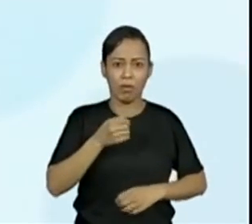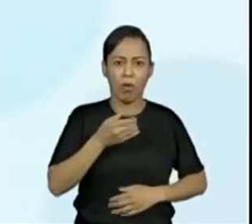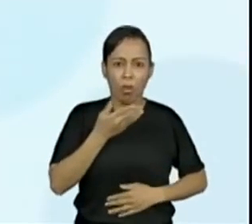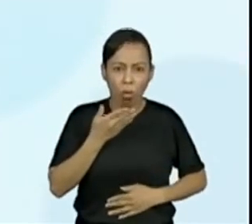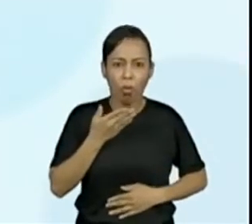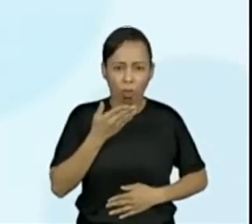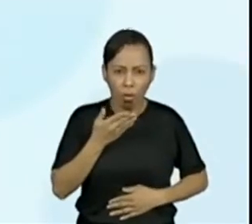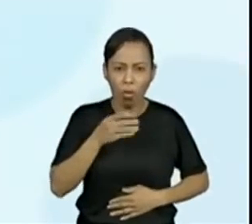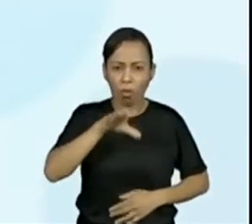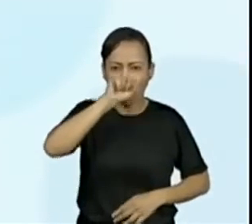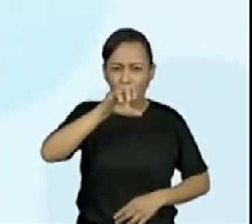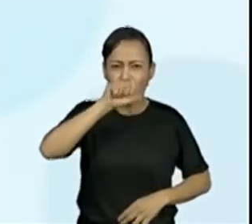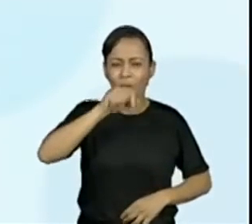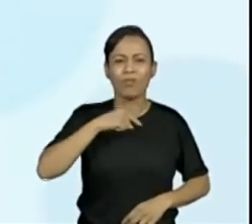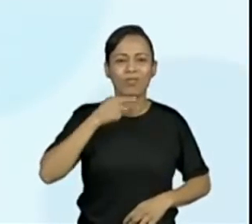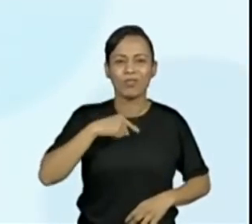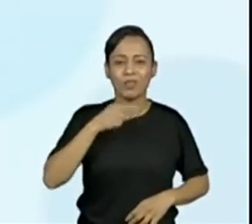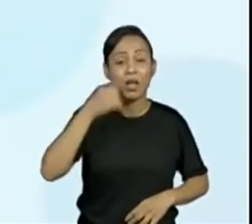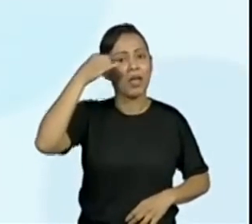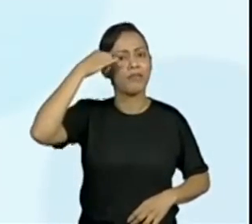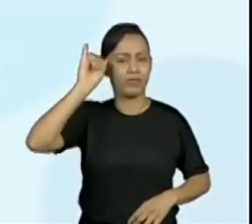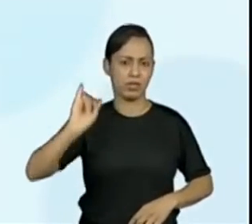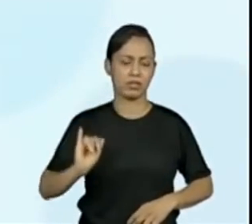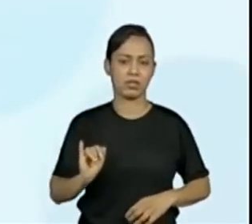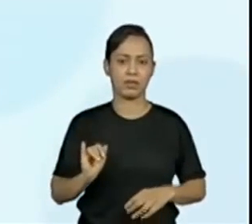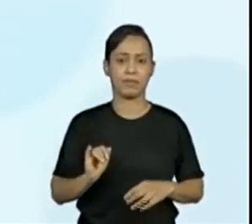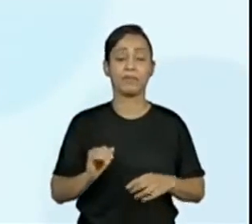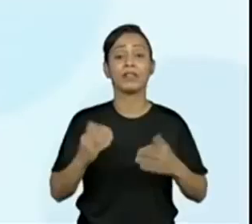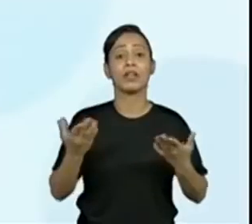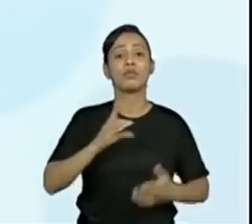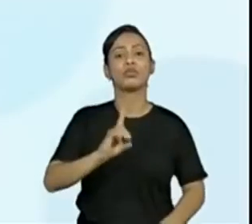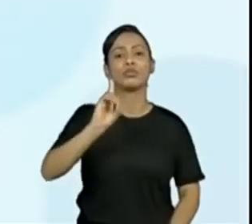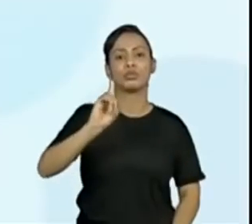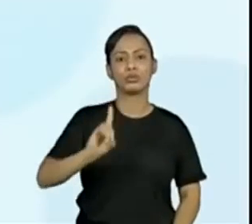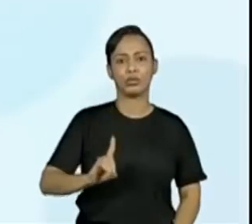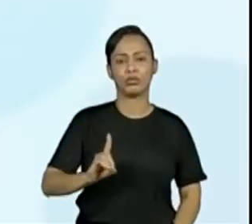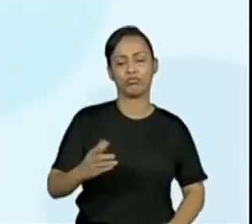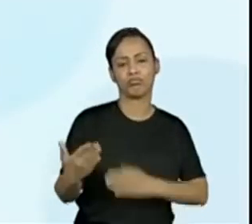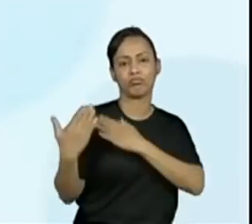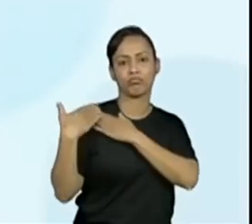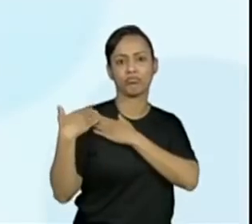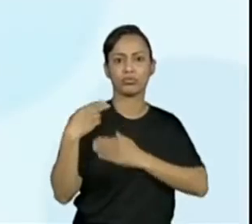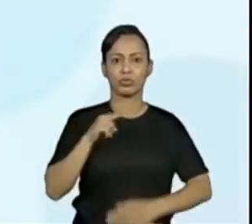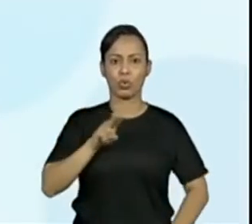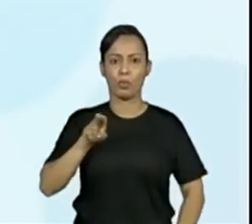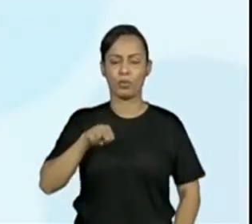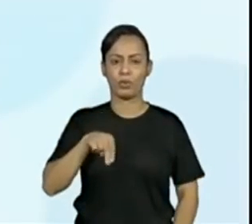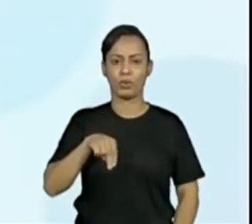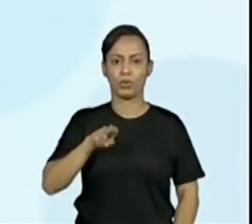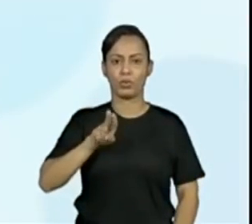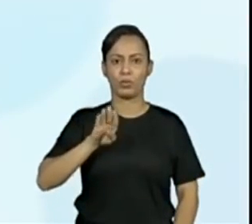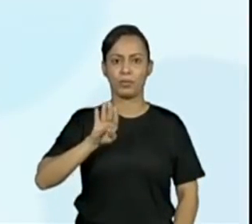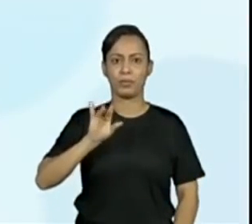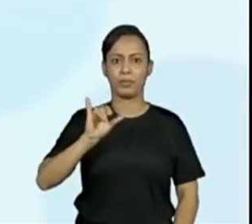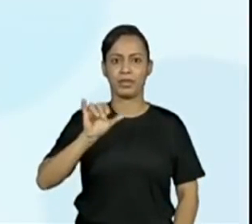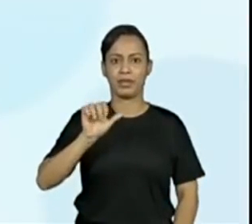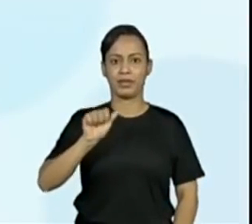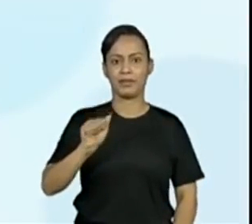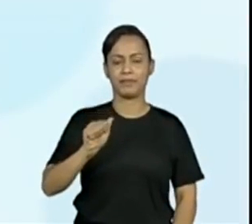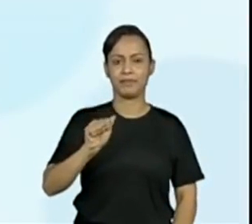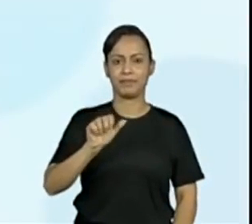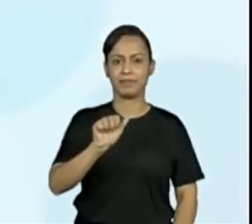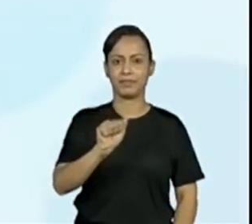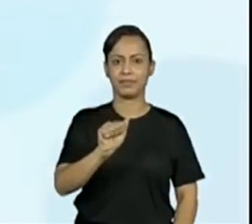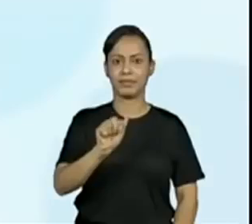gripe. Reforça a diretora de imunização da pasta, Núbia Araújo. E olha